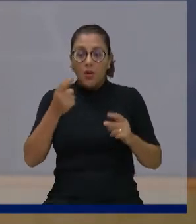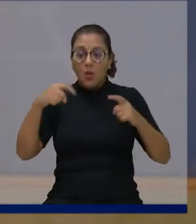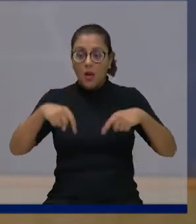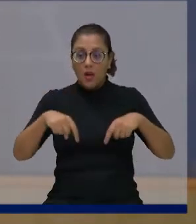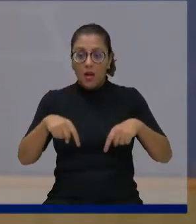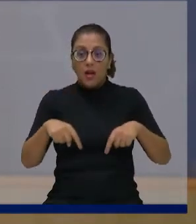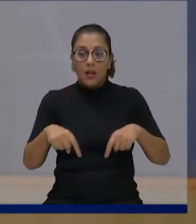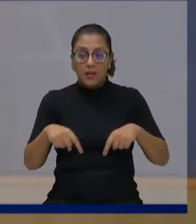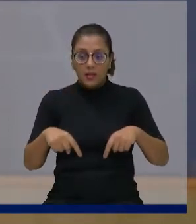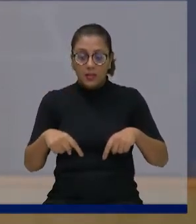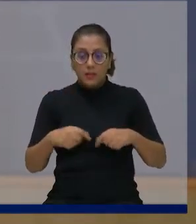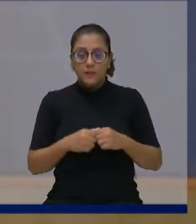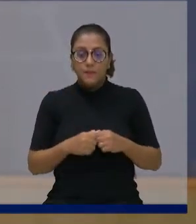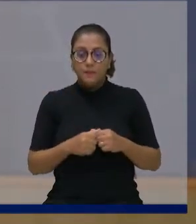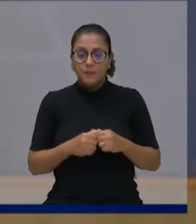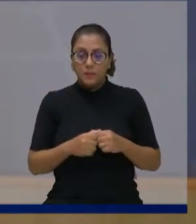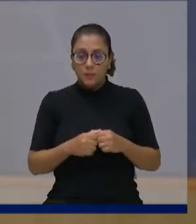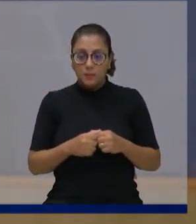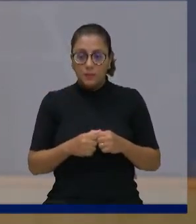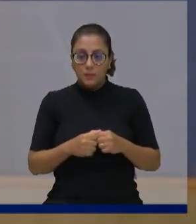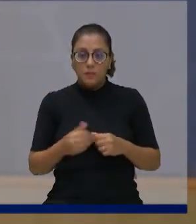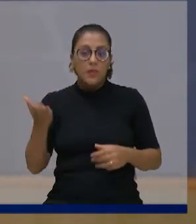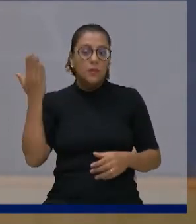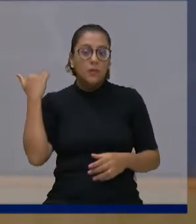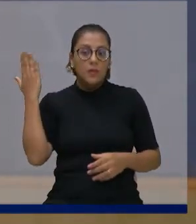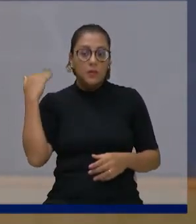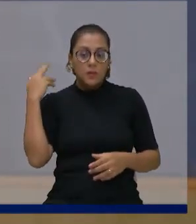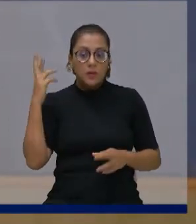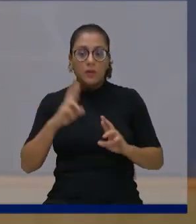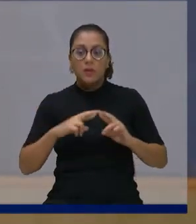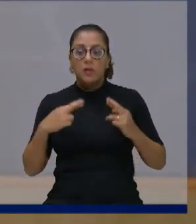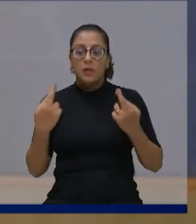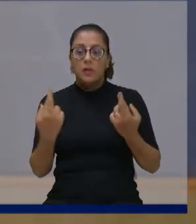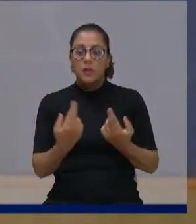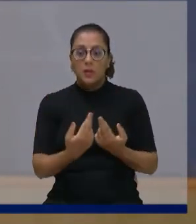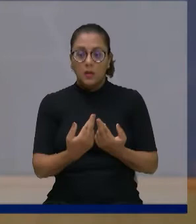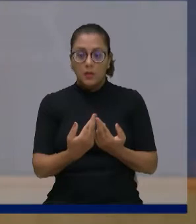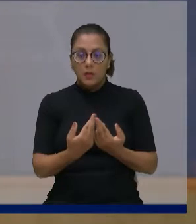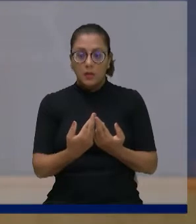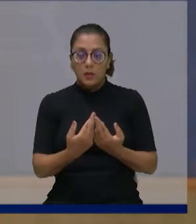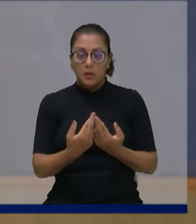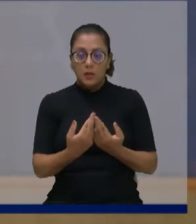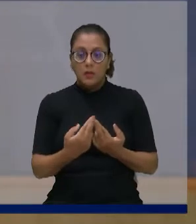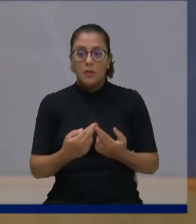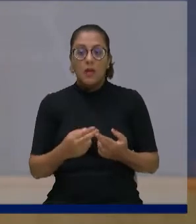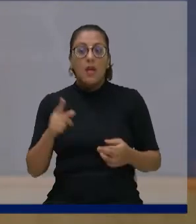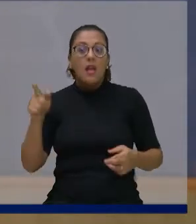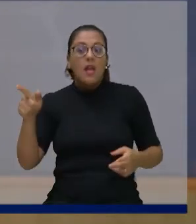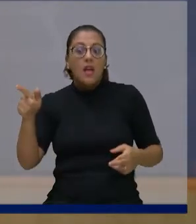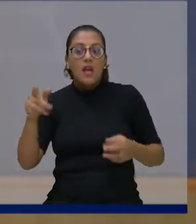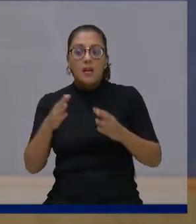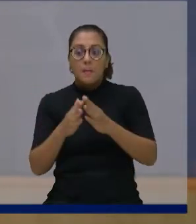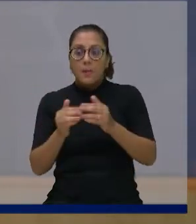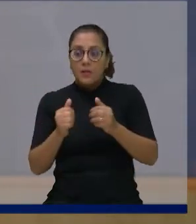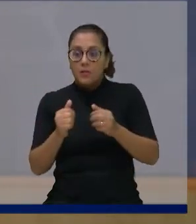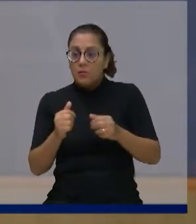no início da sessão, o vereador pediu supressão de leitura.